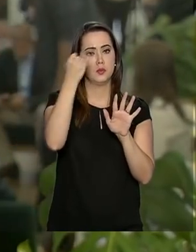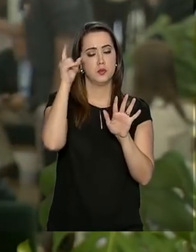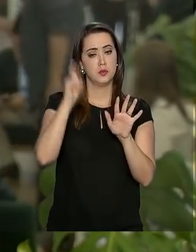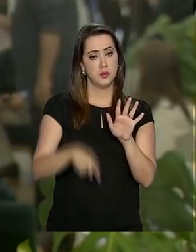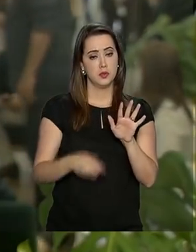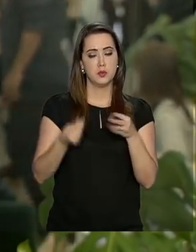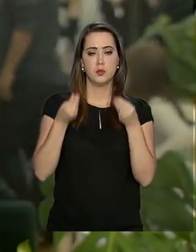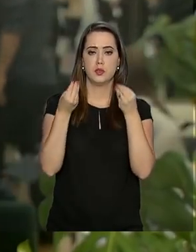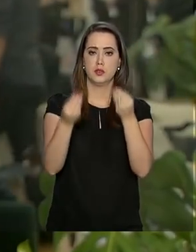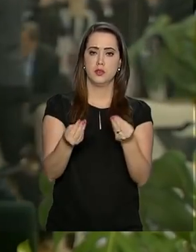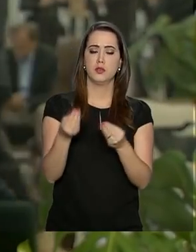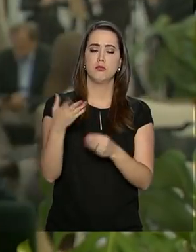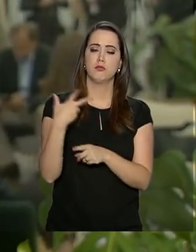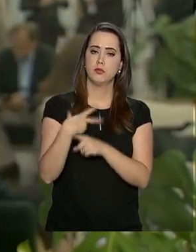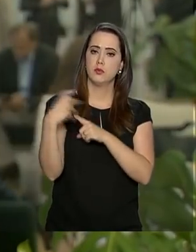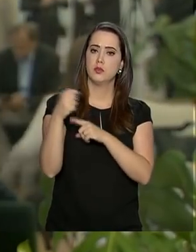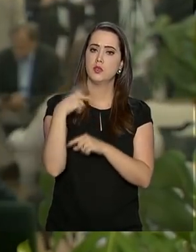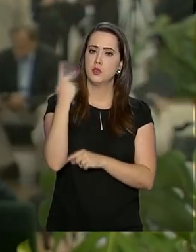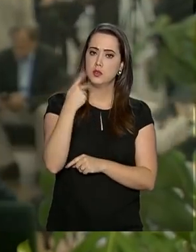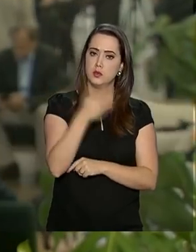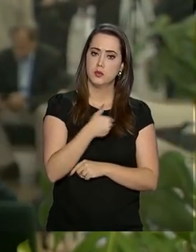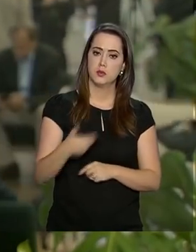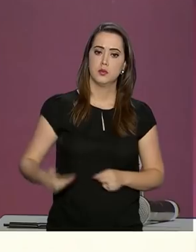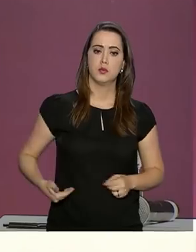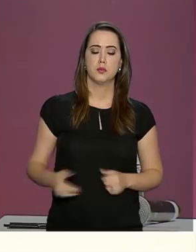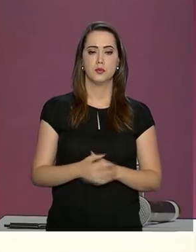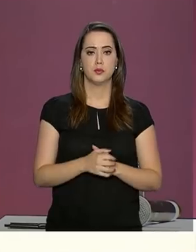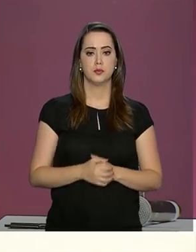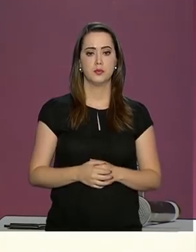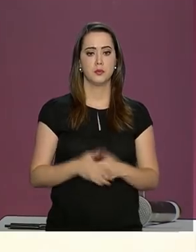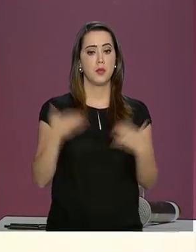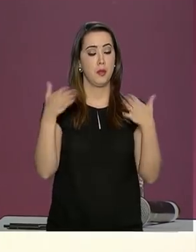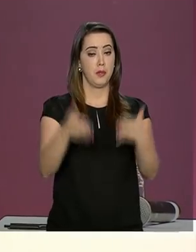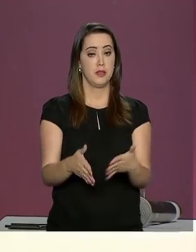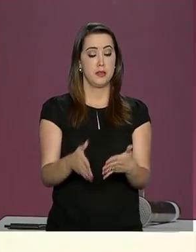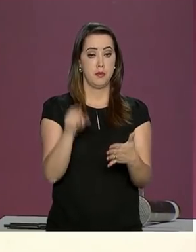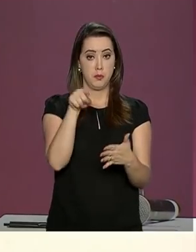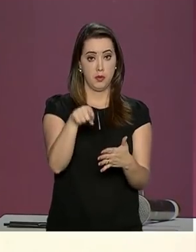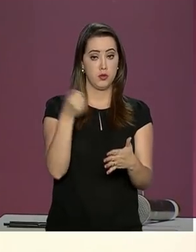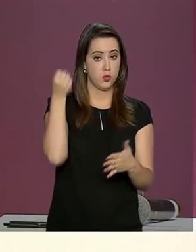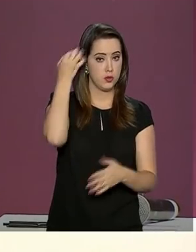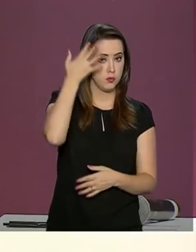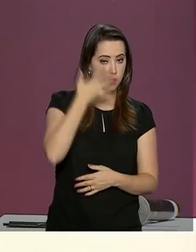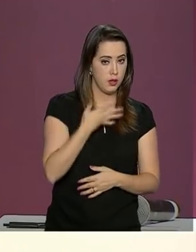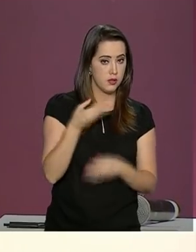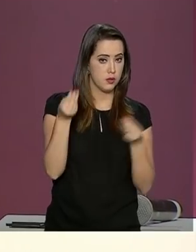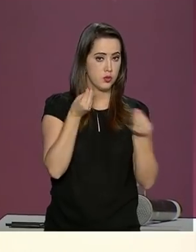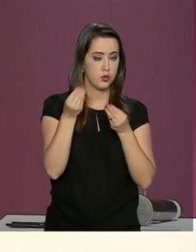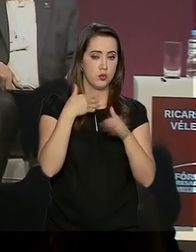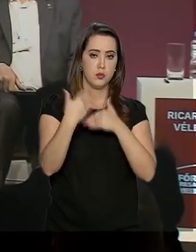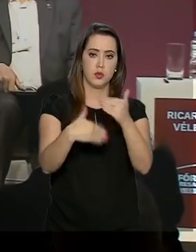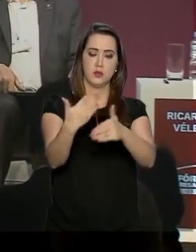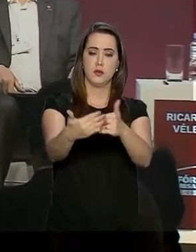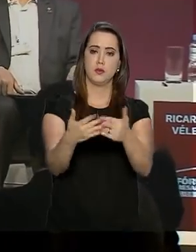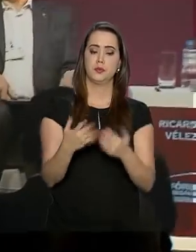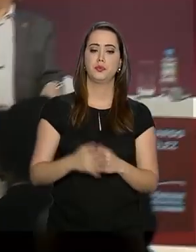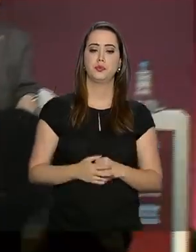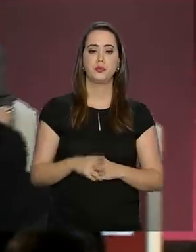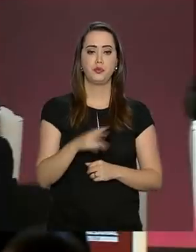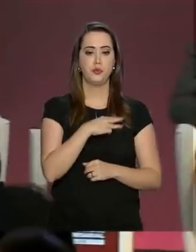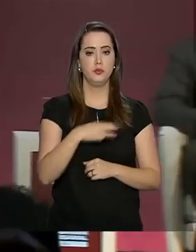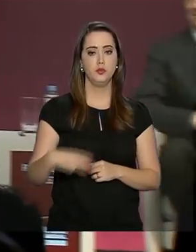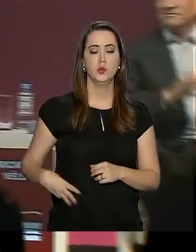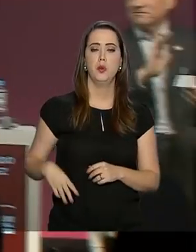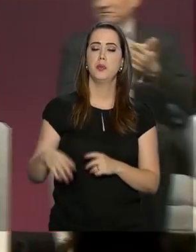para garantir o sucesso das políticas públicas. Participante de um painel sobre as condições para o desenvolvimento, o ministro do